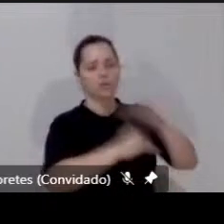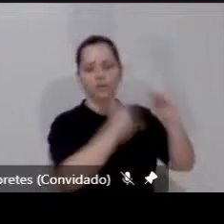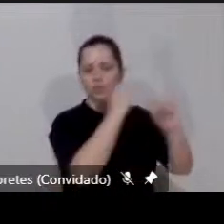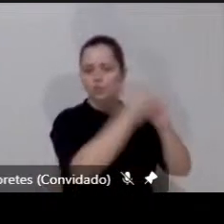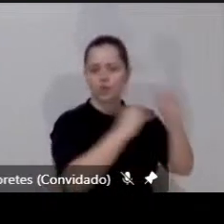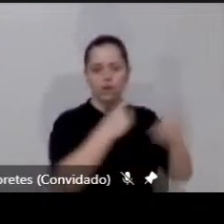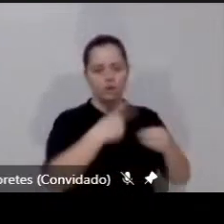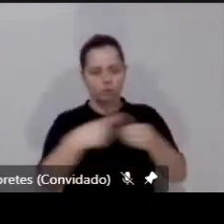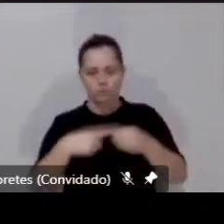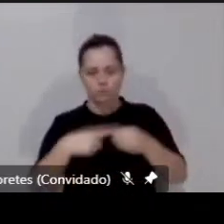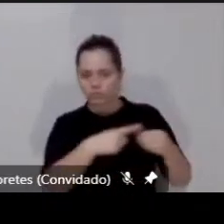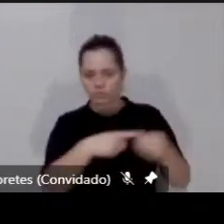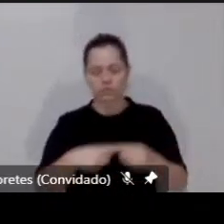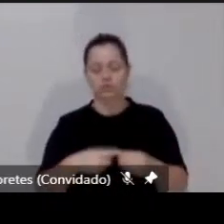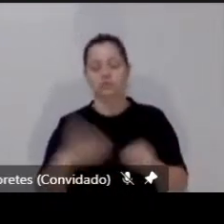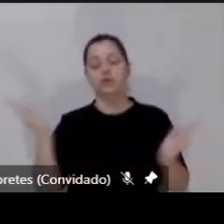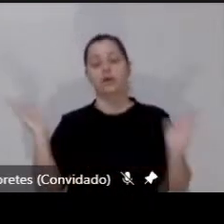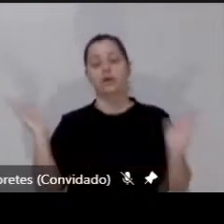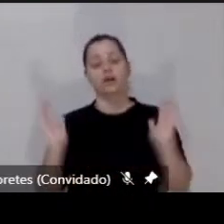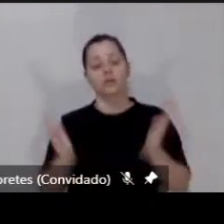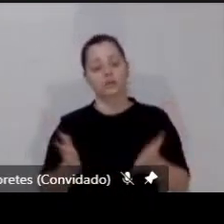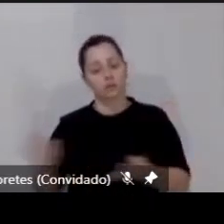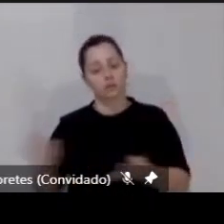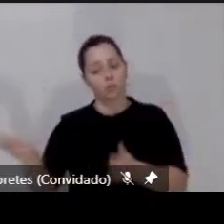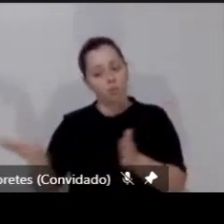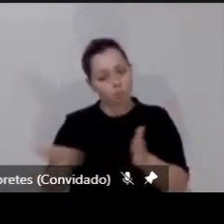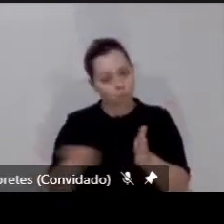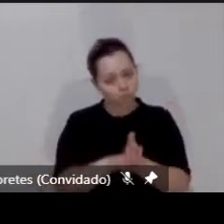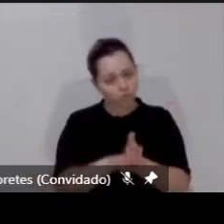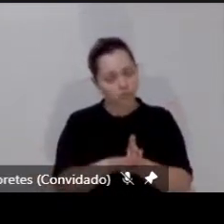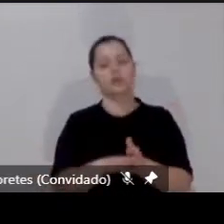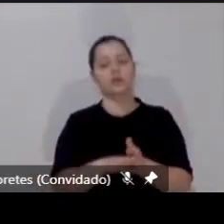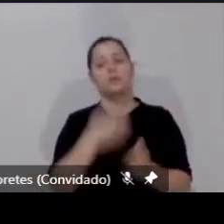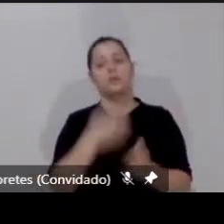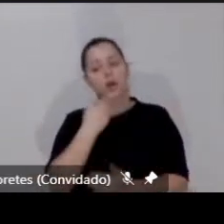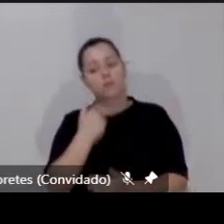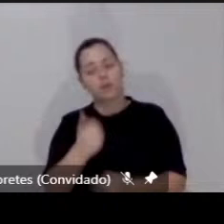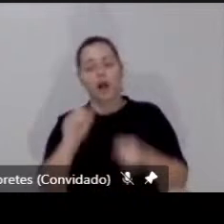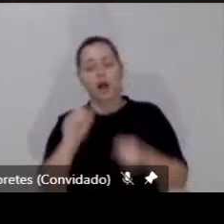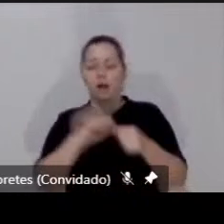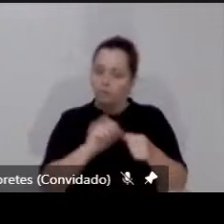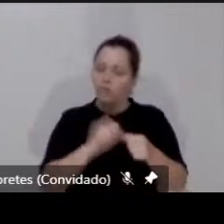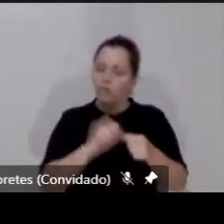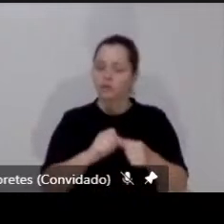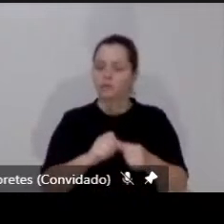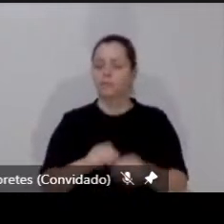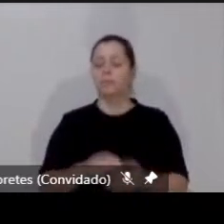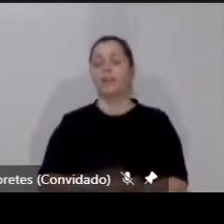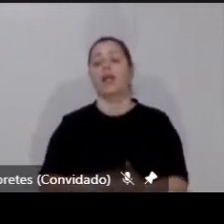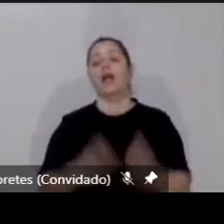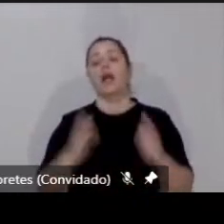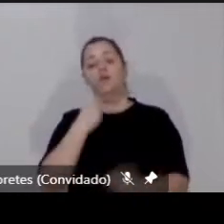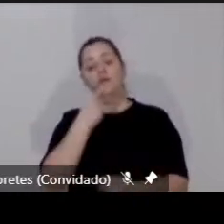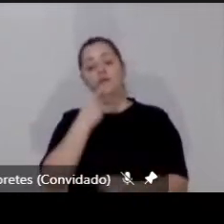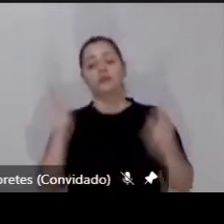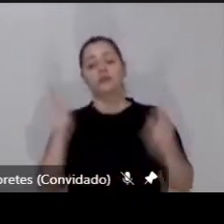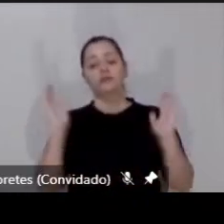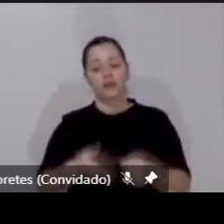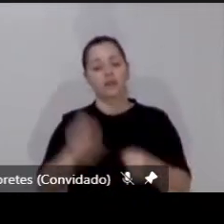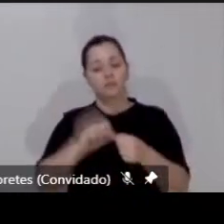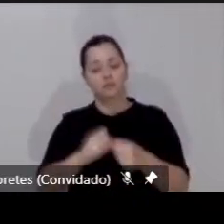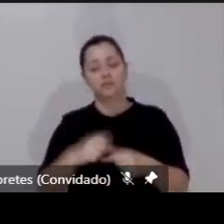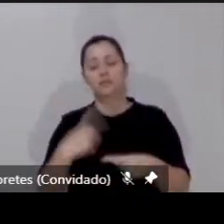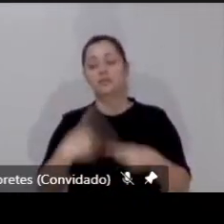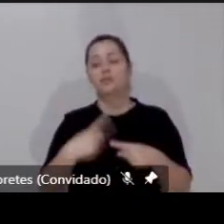já vem sendo consagrado. Eu digo já vem sendo consagrado, porque cá para nós